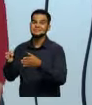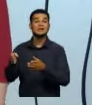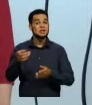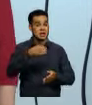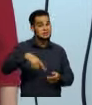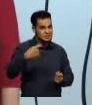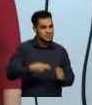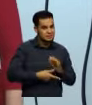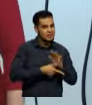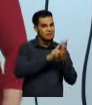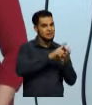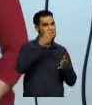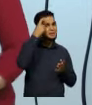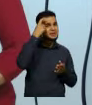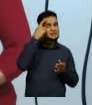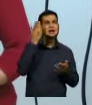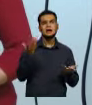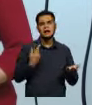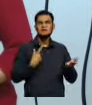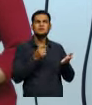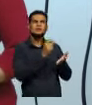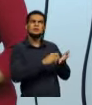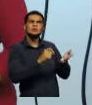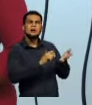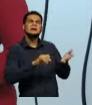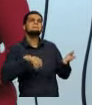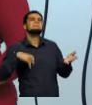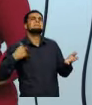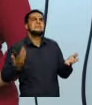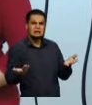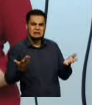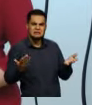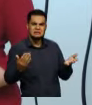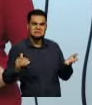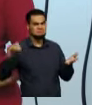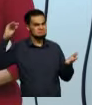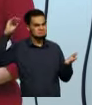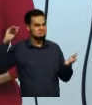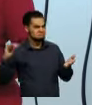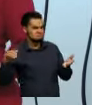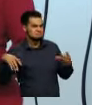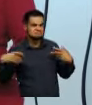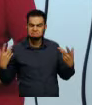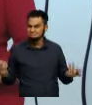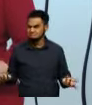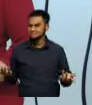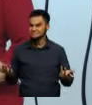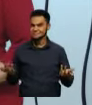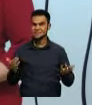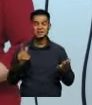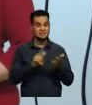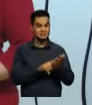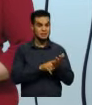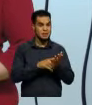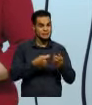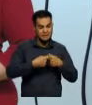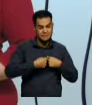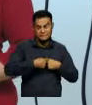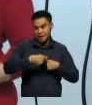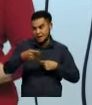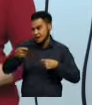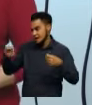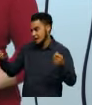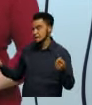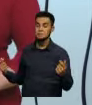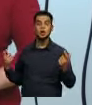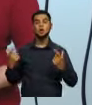pensar que público que eu quero me chegar. Então, eu tenho que pensar até onde que esse panfleto deve ir?